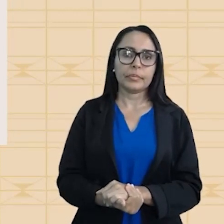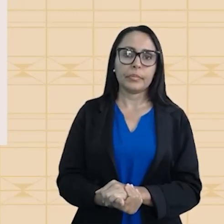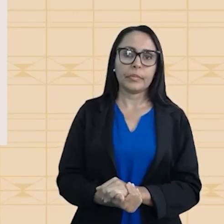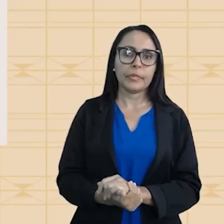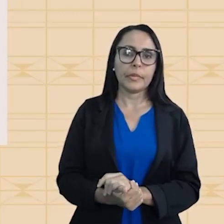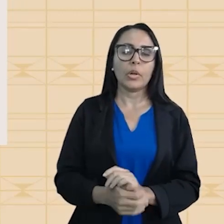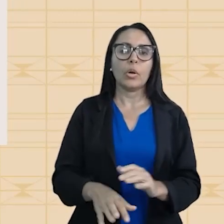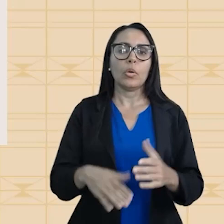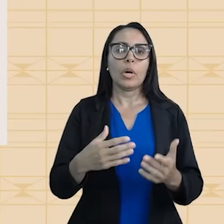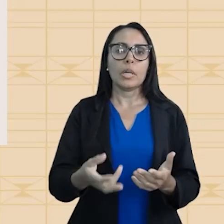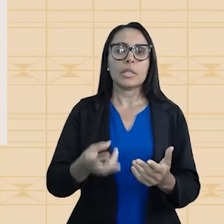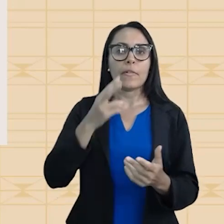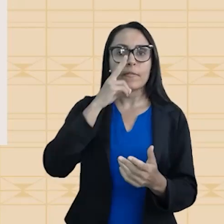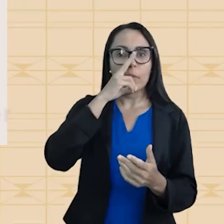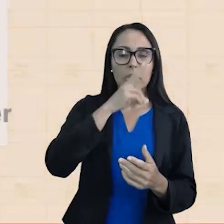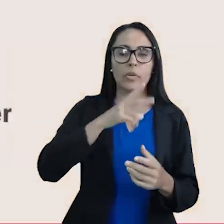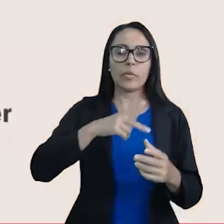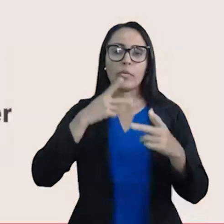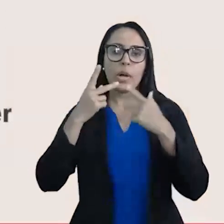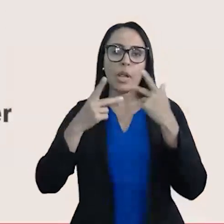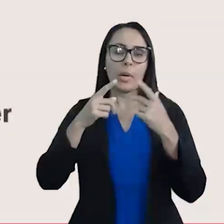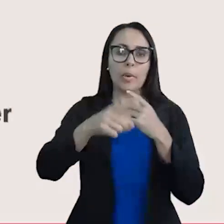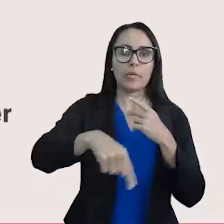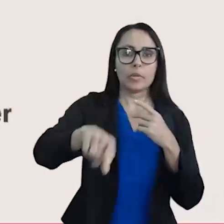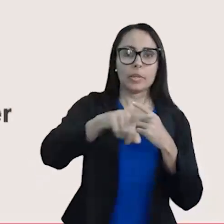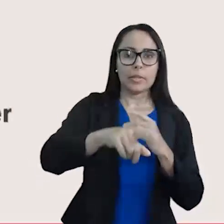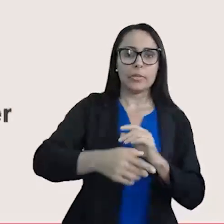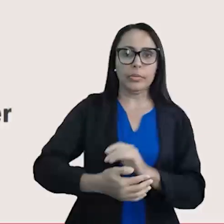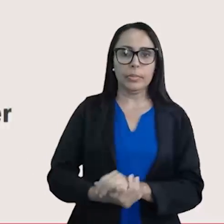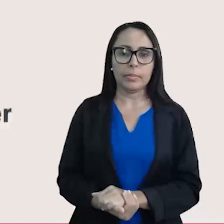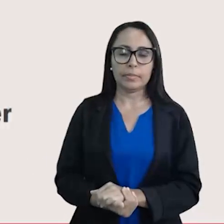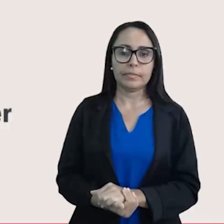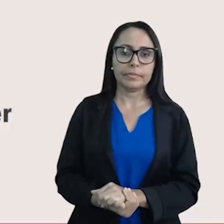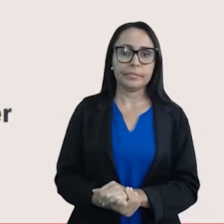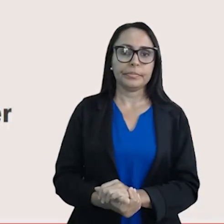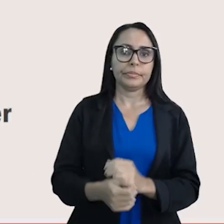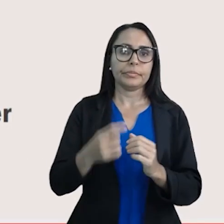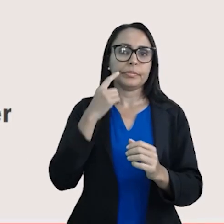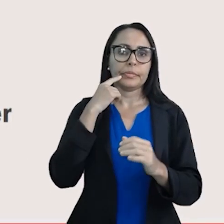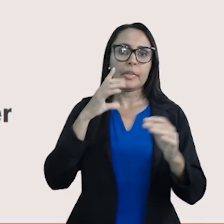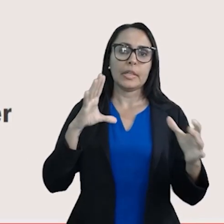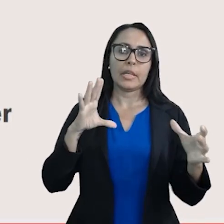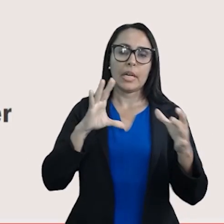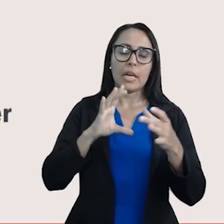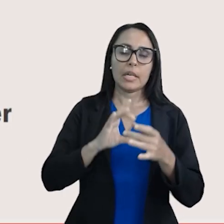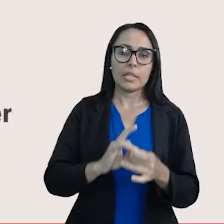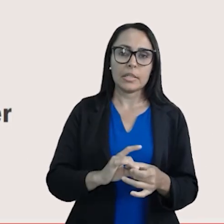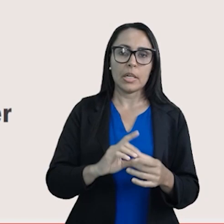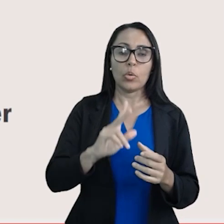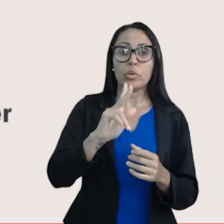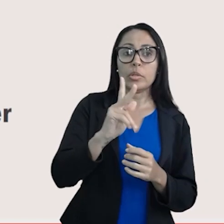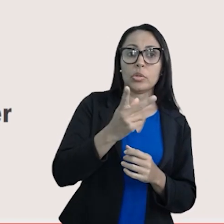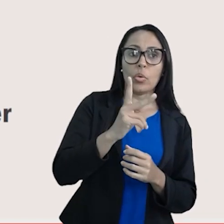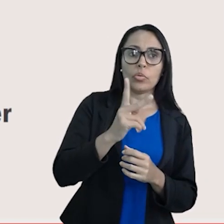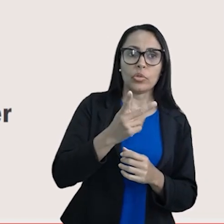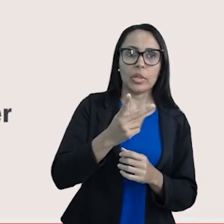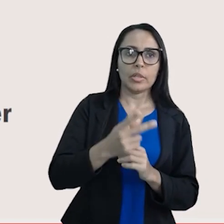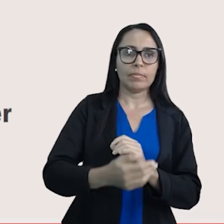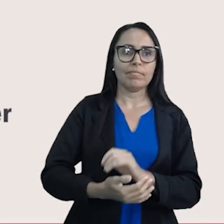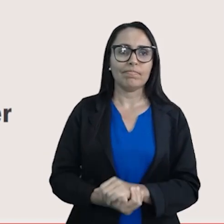quais são as forças que eu quero falar para vocês? Olha para cá. Ligação de hidrogênio é uma ligação